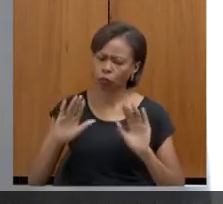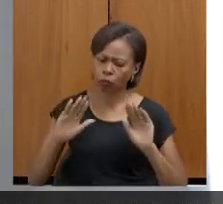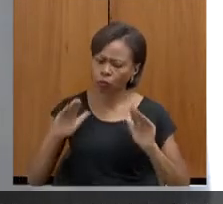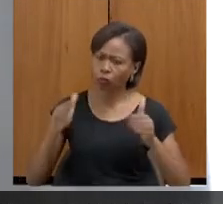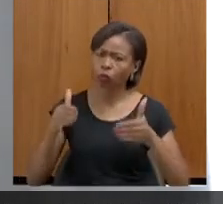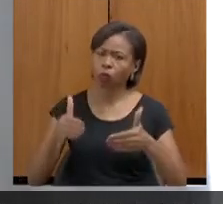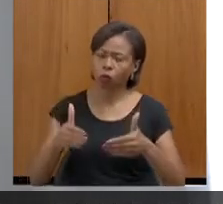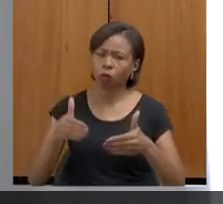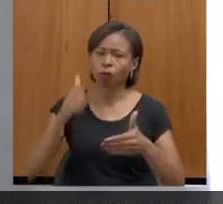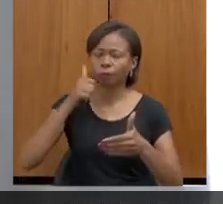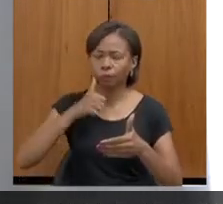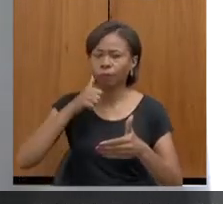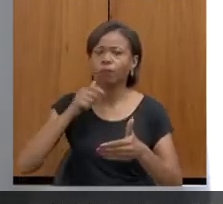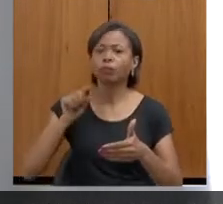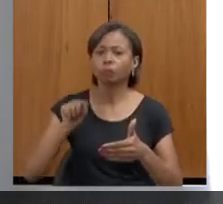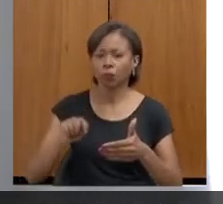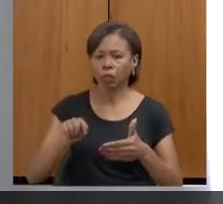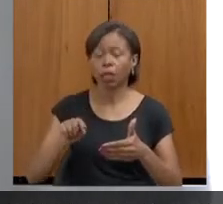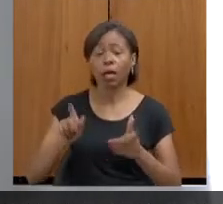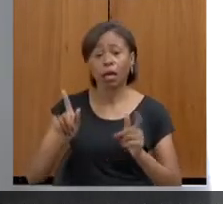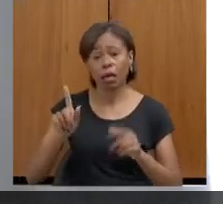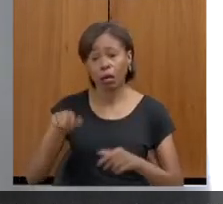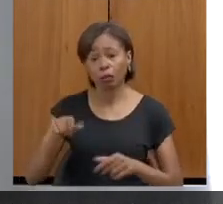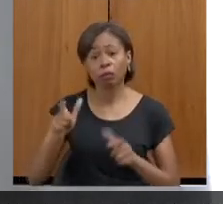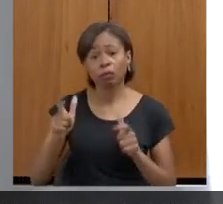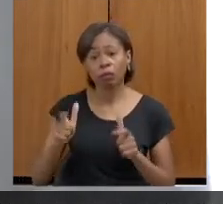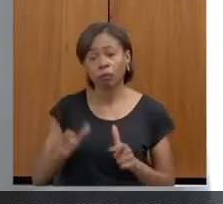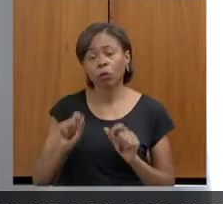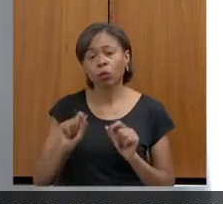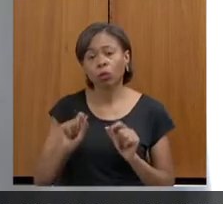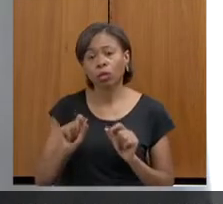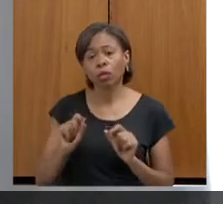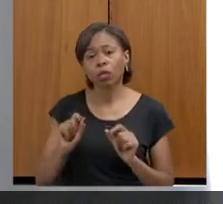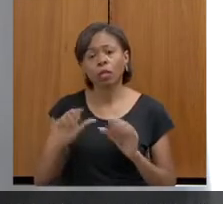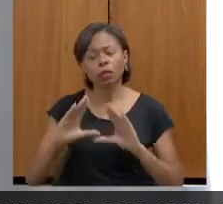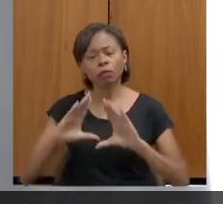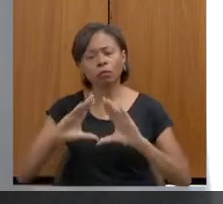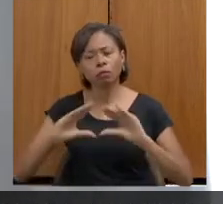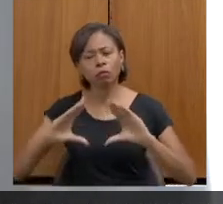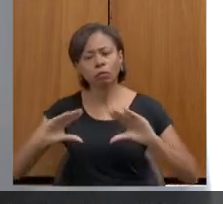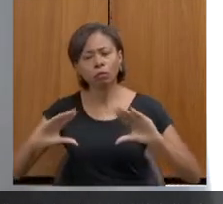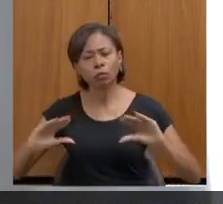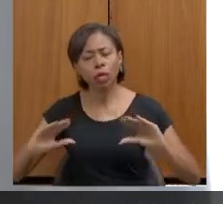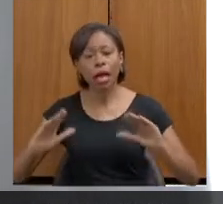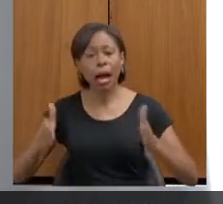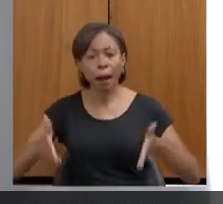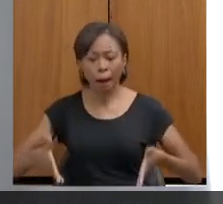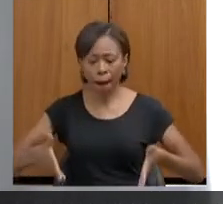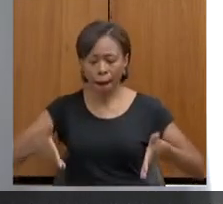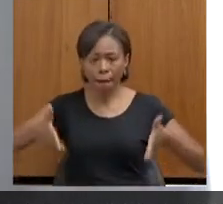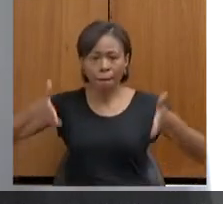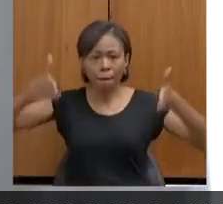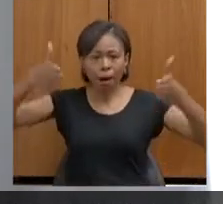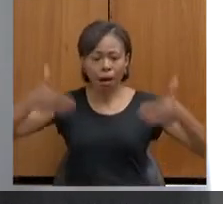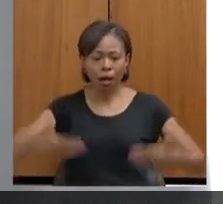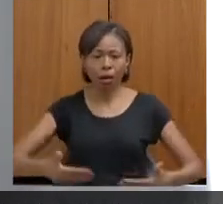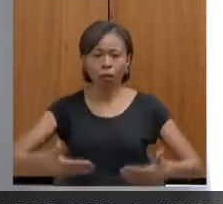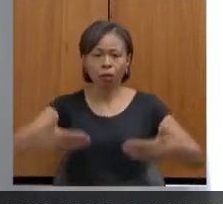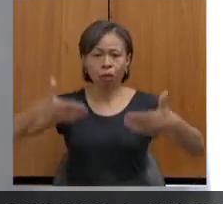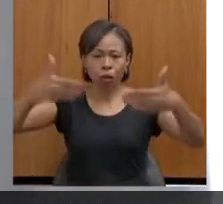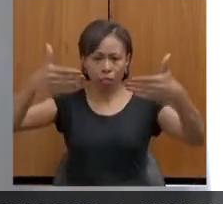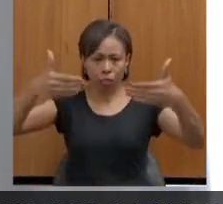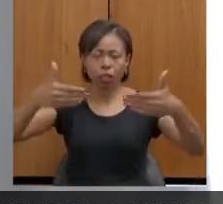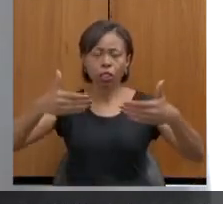visivelmente ele tem um ambiente acolhedor nas paredes da Casa da Mulher Mineira que foi feita em